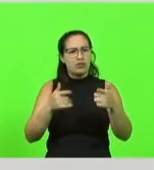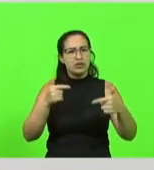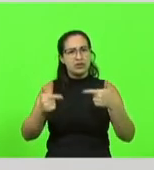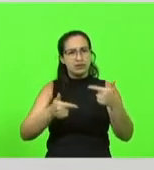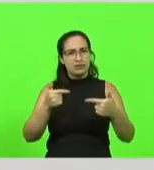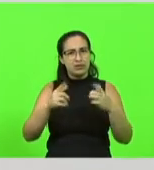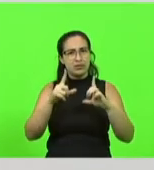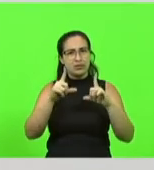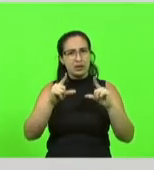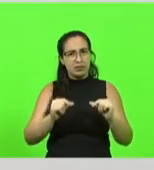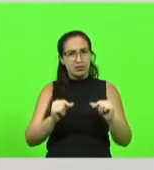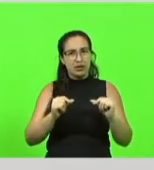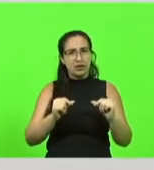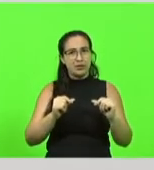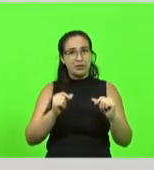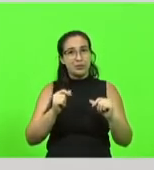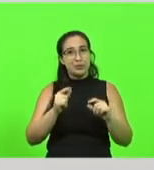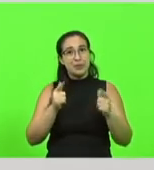ganhar mais e trabalhar menos